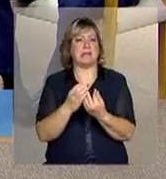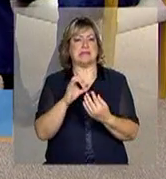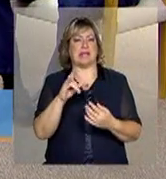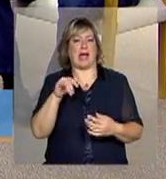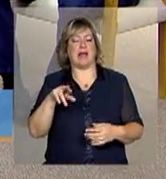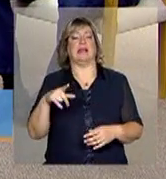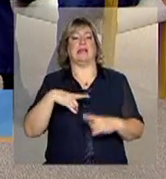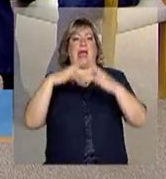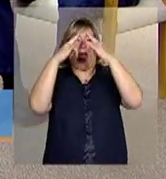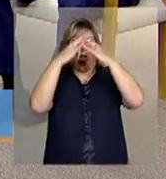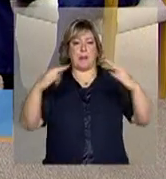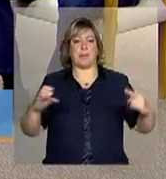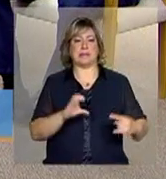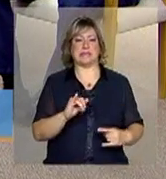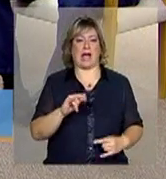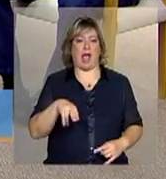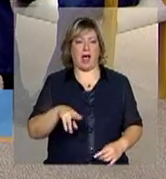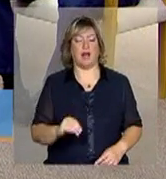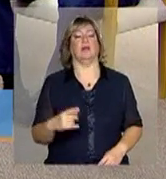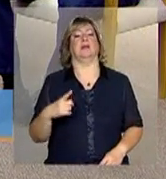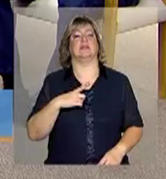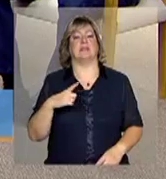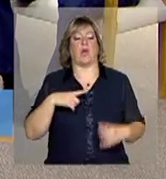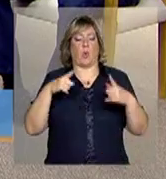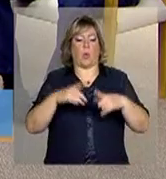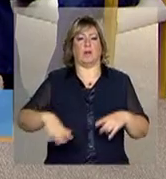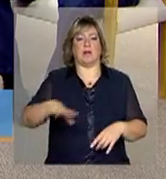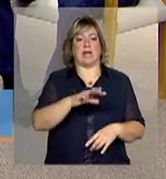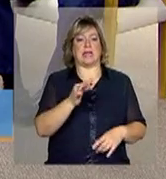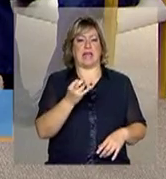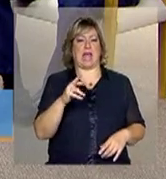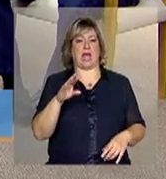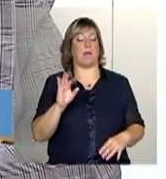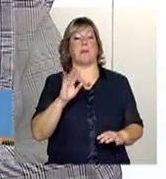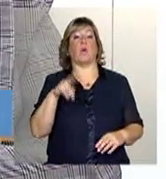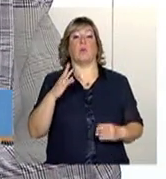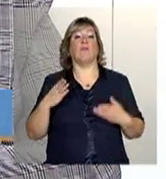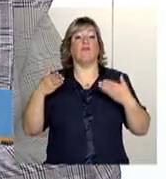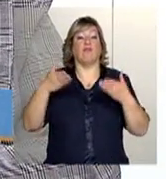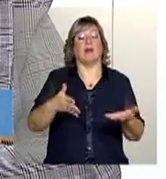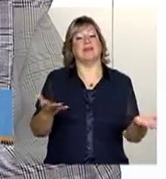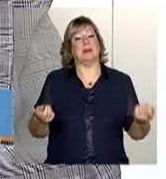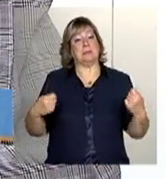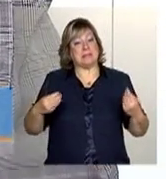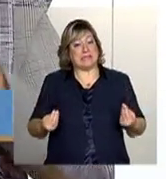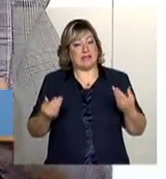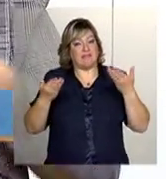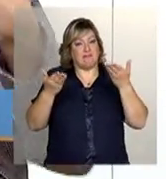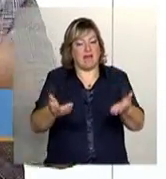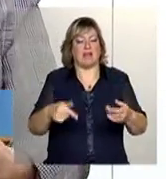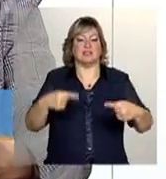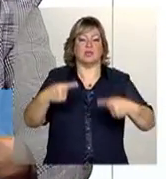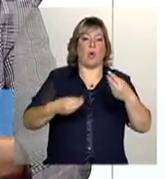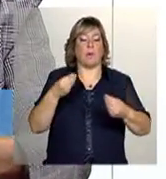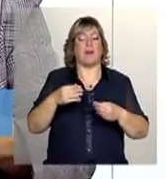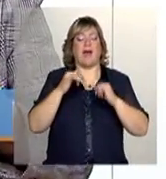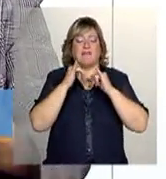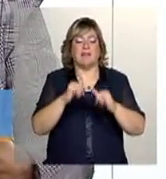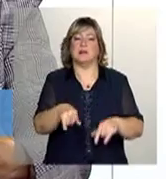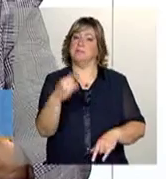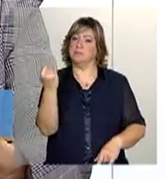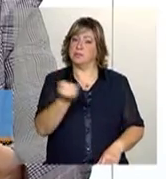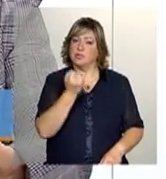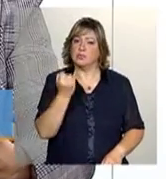acampamento cigano, sabe que tem comunidade de terreiro, mas ela nunca se aproximou. Então, gente tem que levar essa discussão para eles, falar, ó, isso é importante.